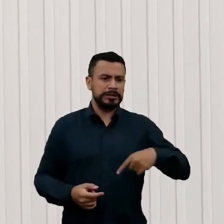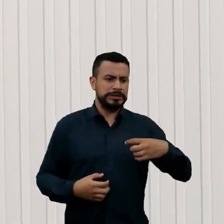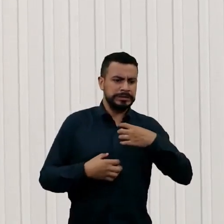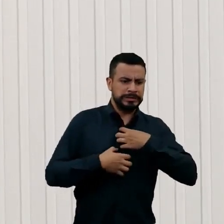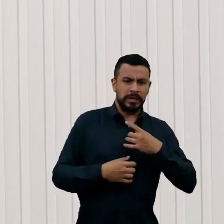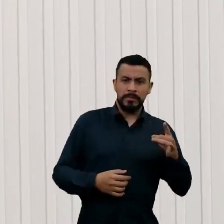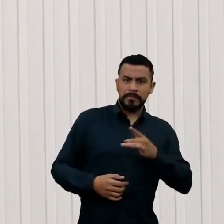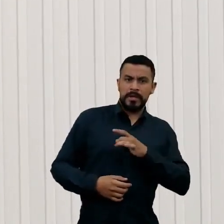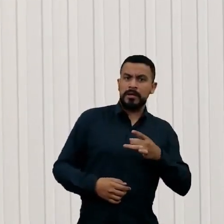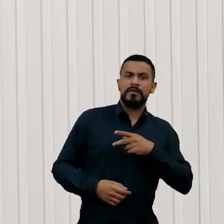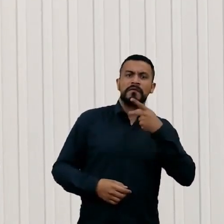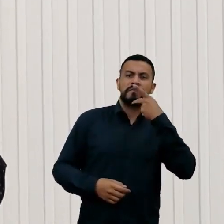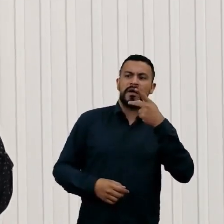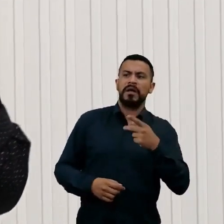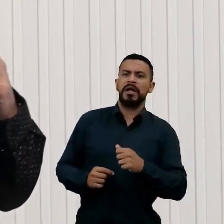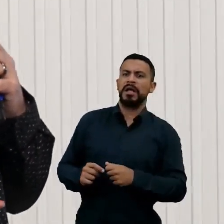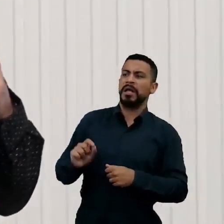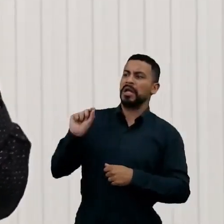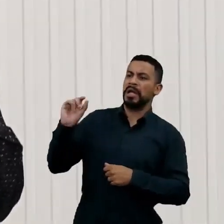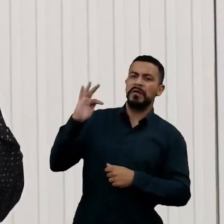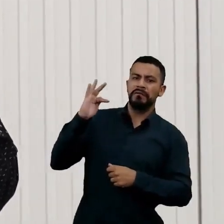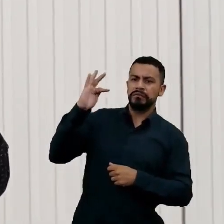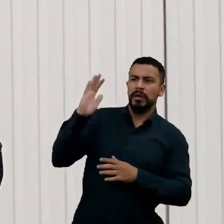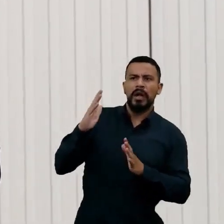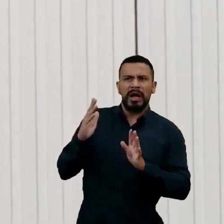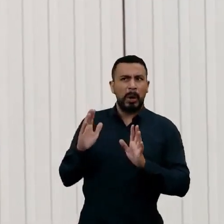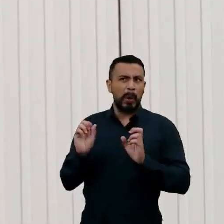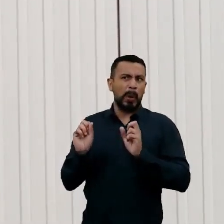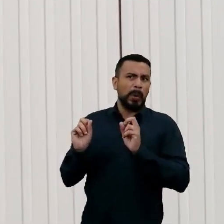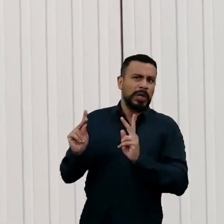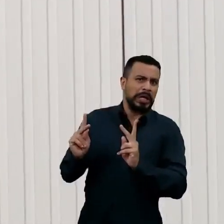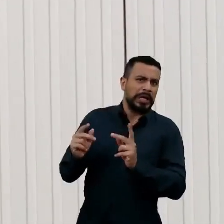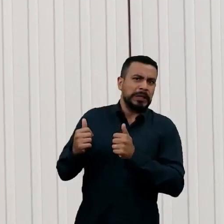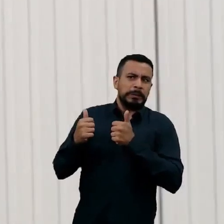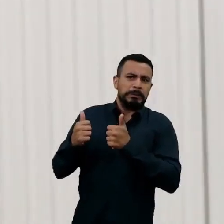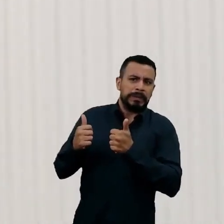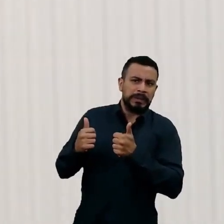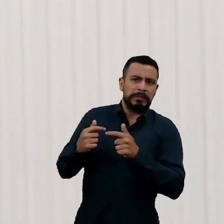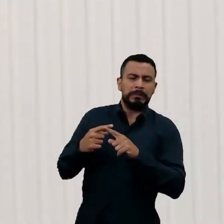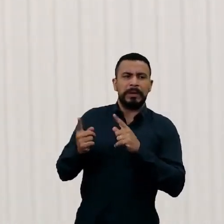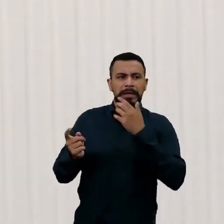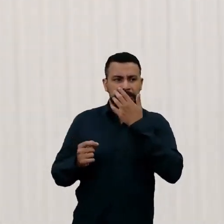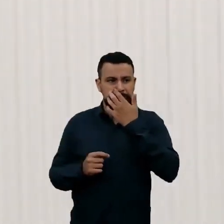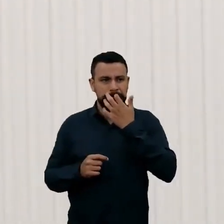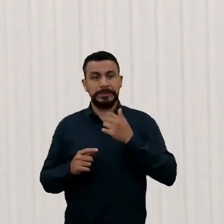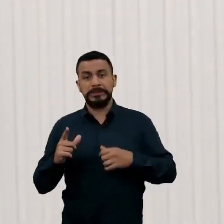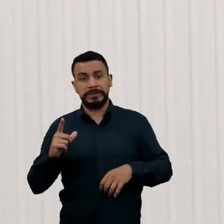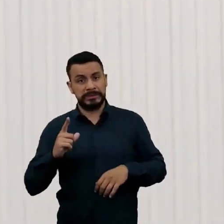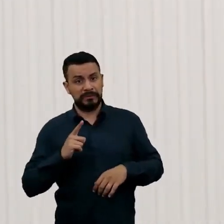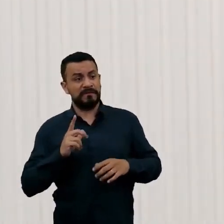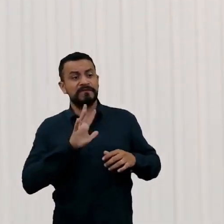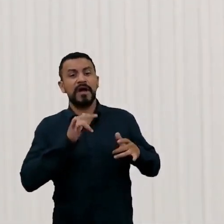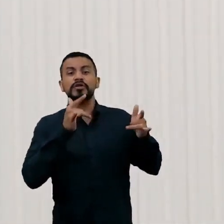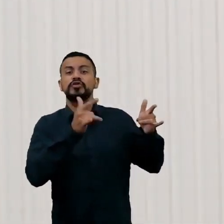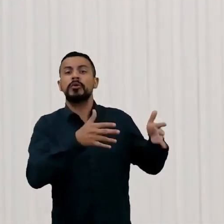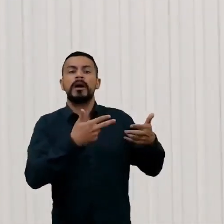Dizemos, por exemplo, o quê? Talvez o domínio físico esteja bem, mas o que eu tenho para sobrar? No domínio